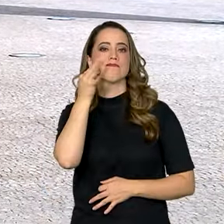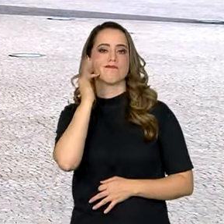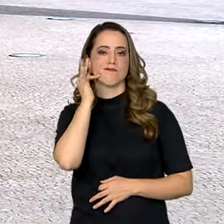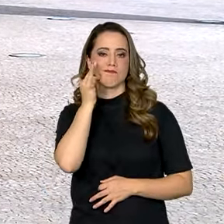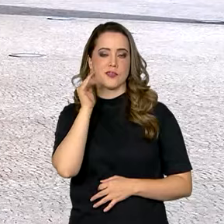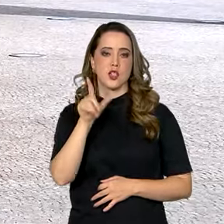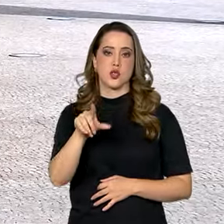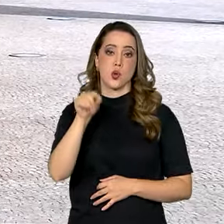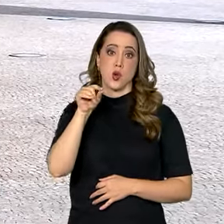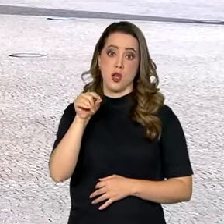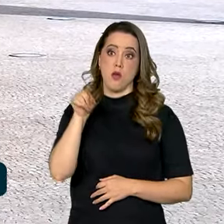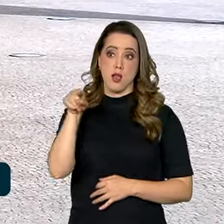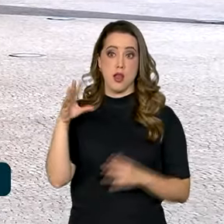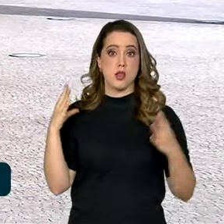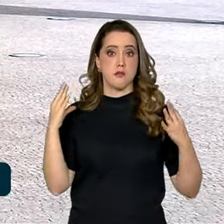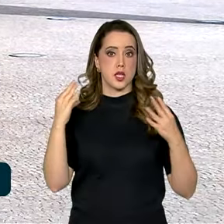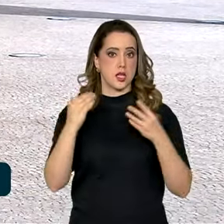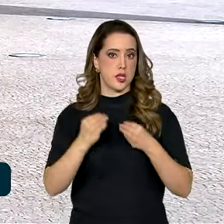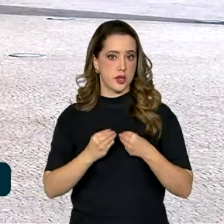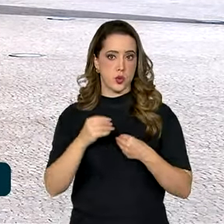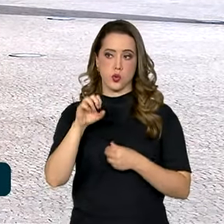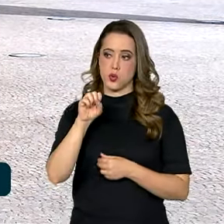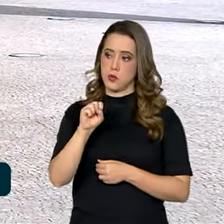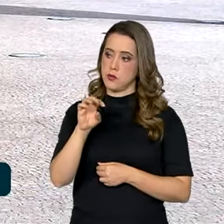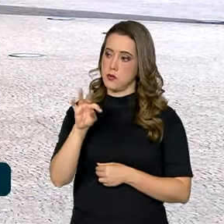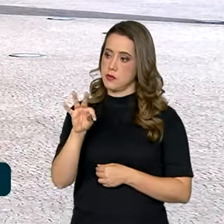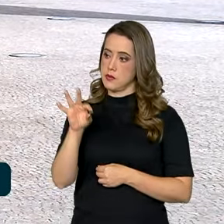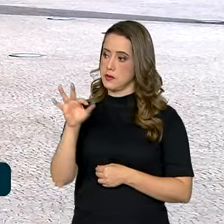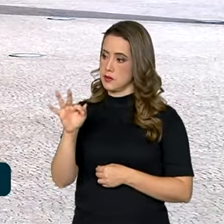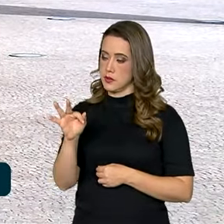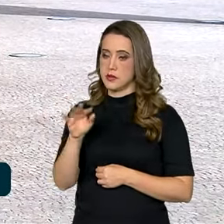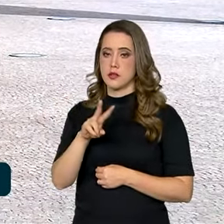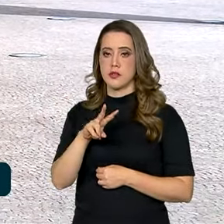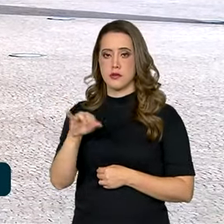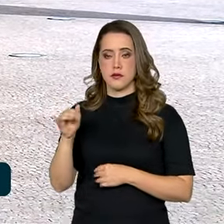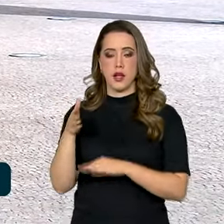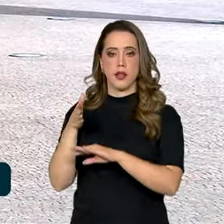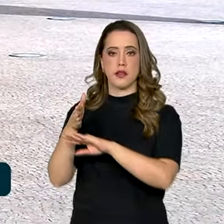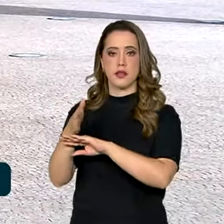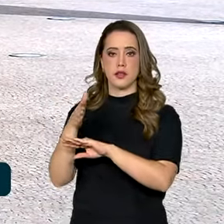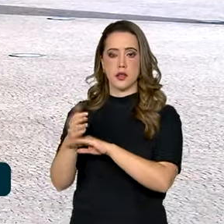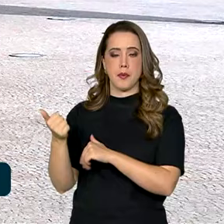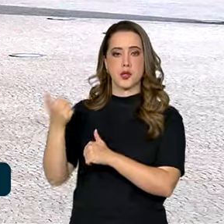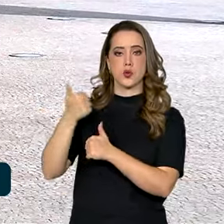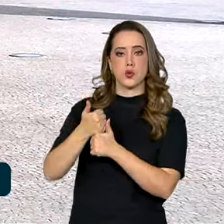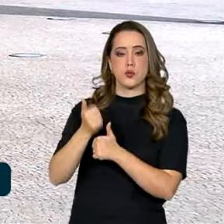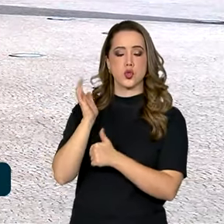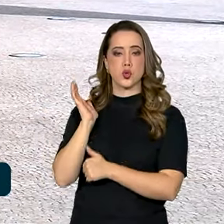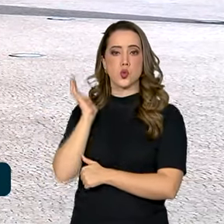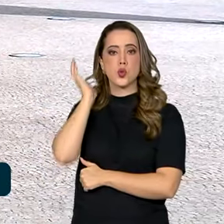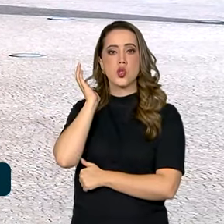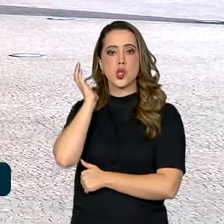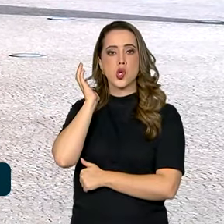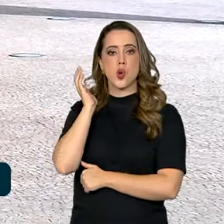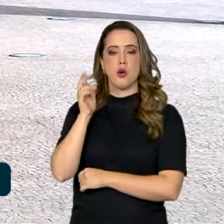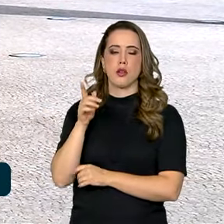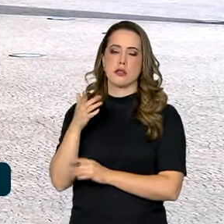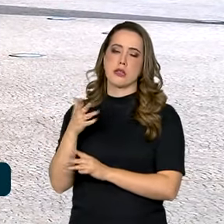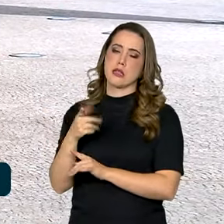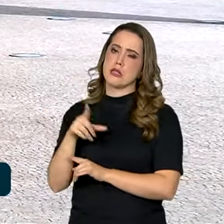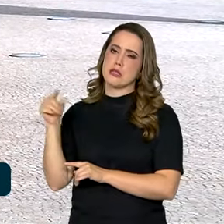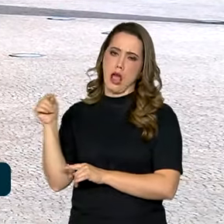cargo de ministro do Supremo Tribunal Federal. Flávio Dino deve ocupar o lugar de Rosa Weber, que deixou a corte em